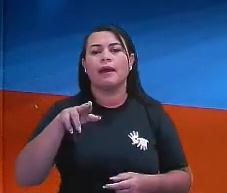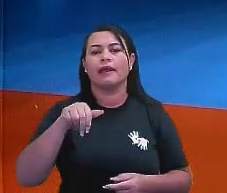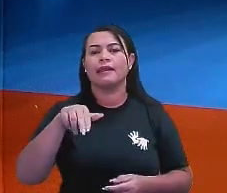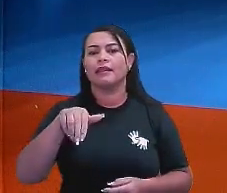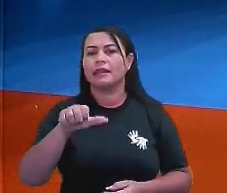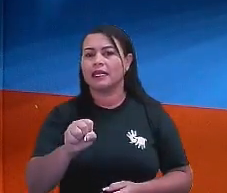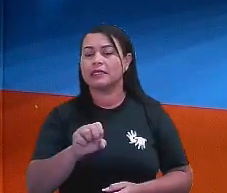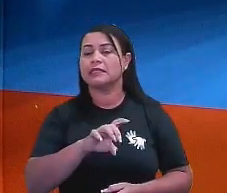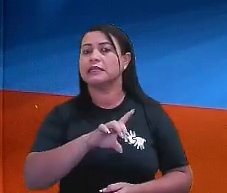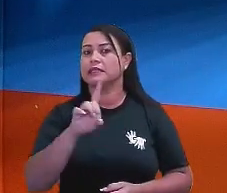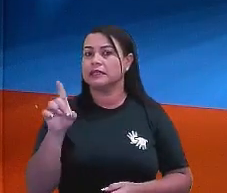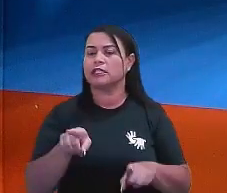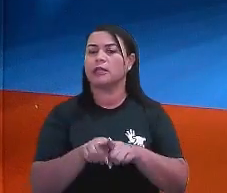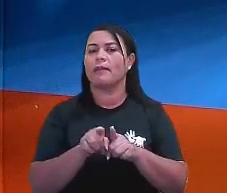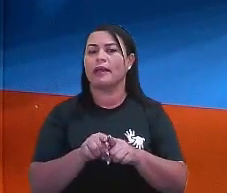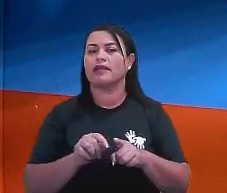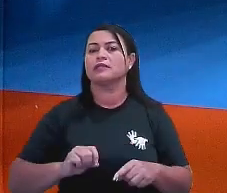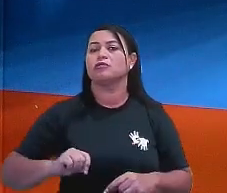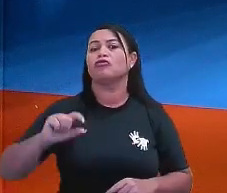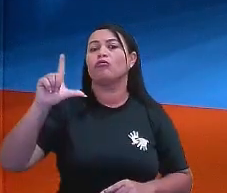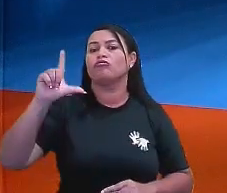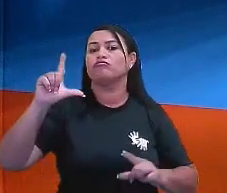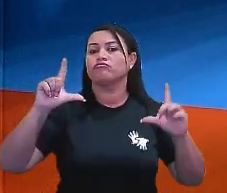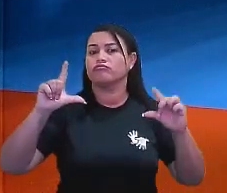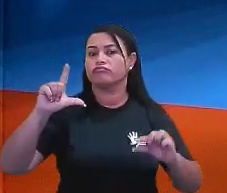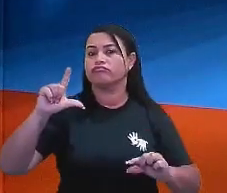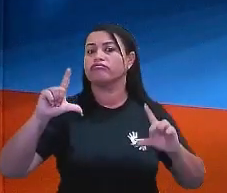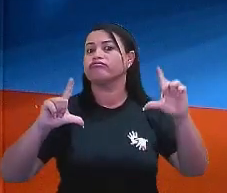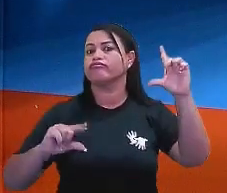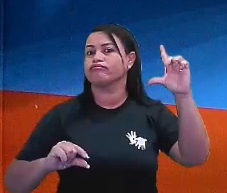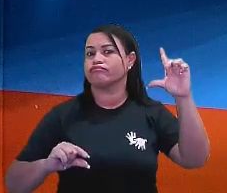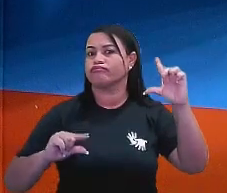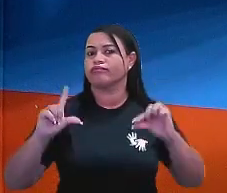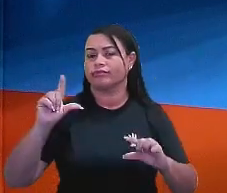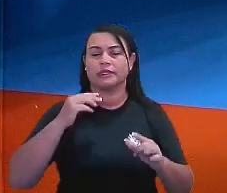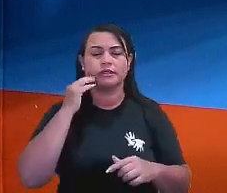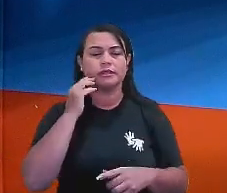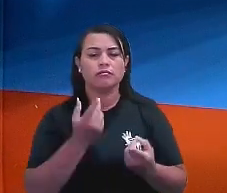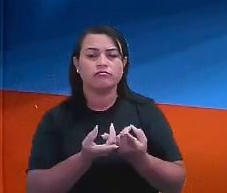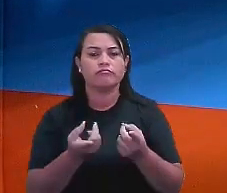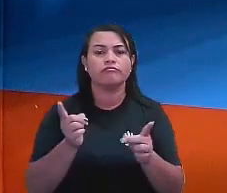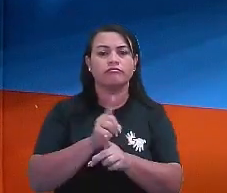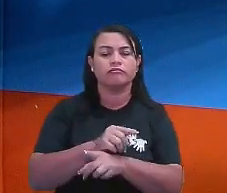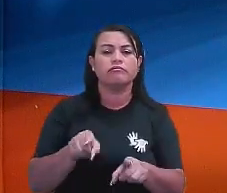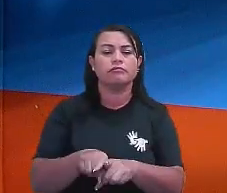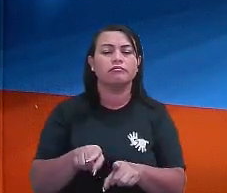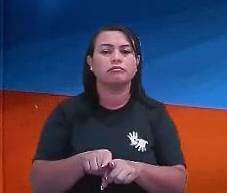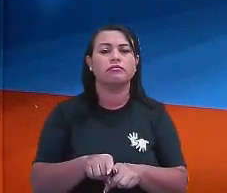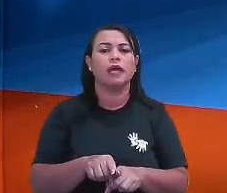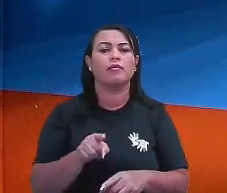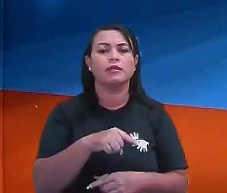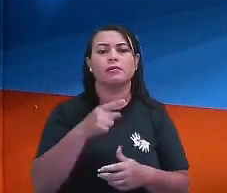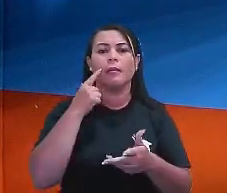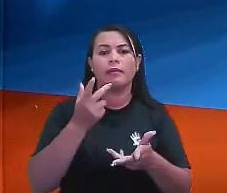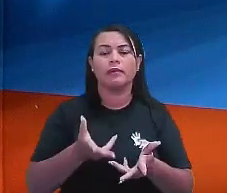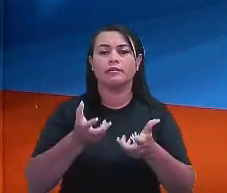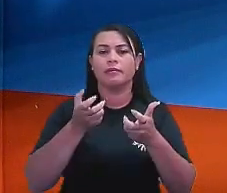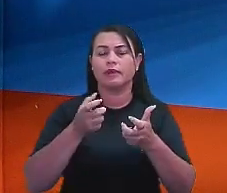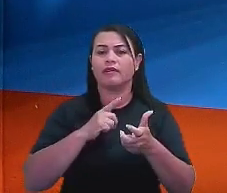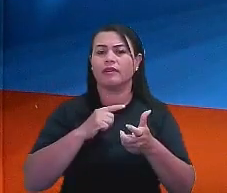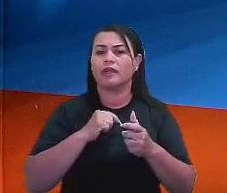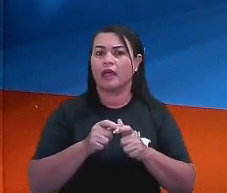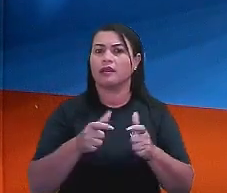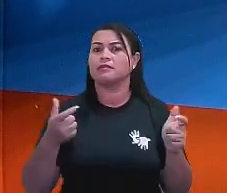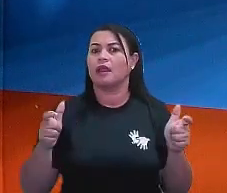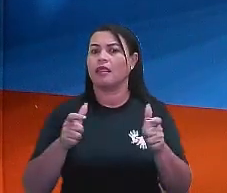grandezas inversamente proporcionais. Então, é importante que você perceba isso, que as grandezas vão ter uma